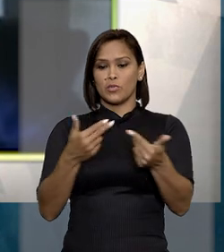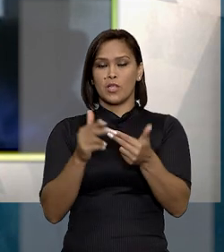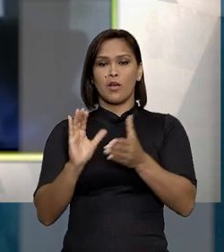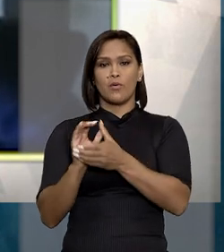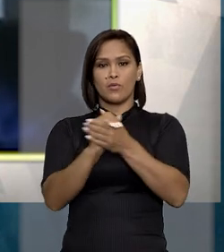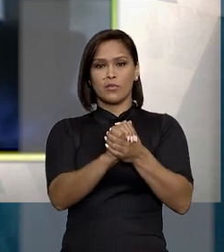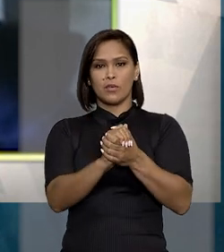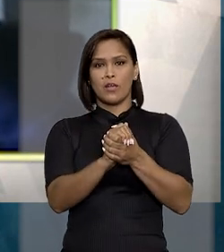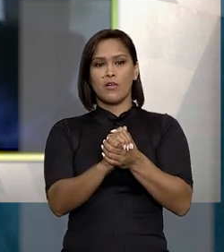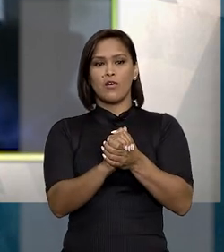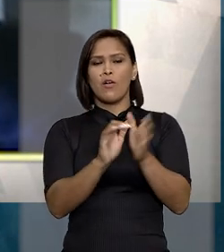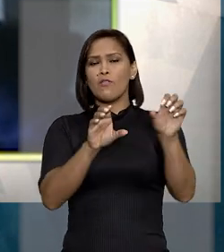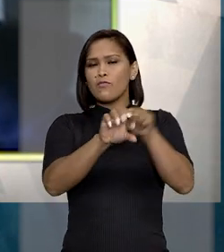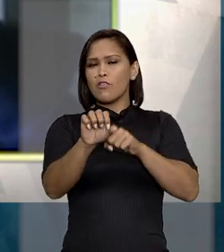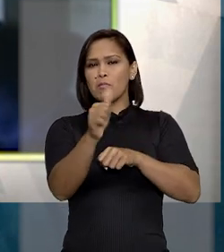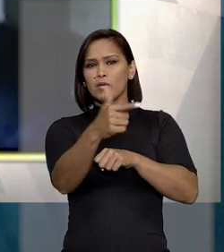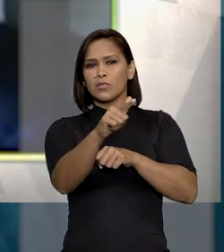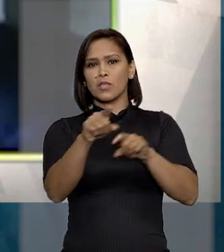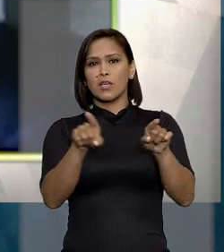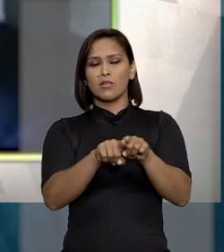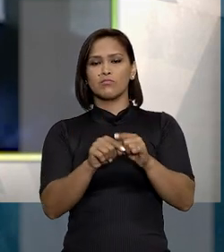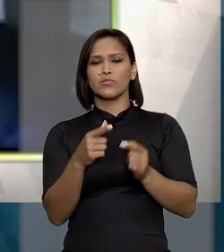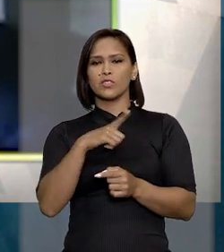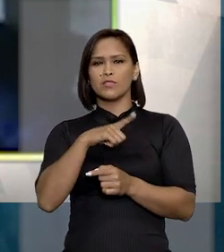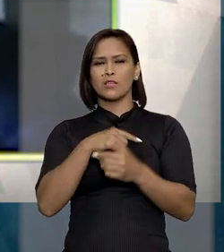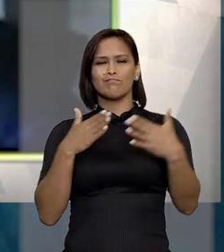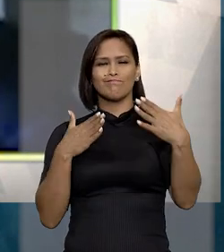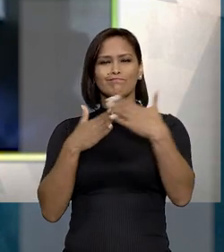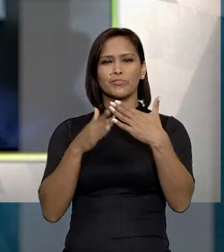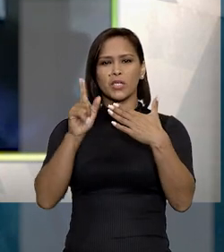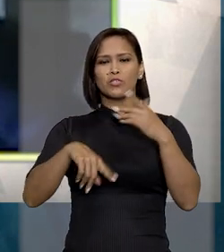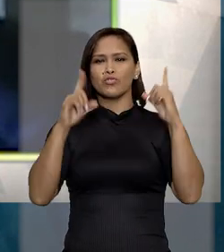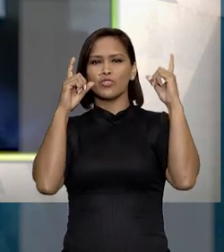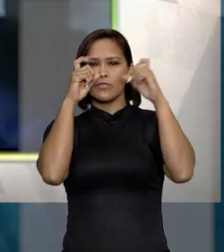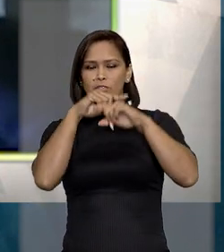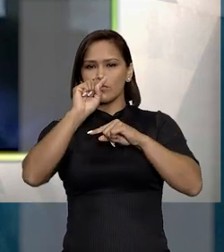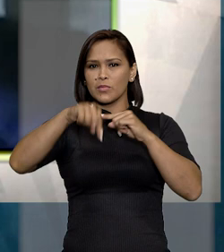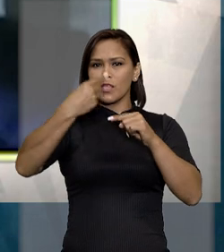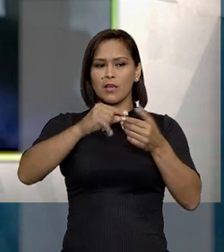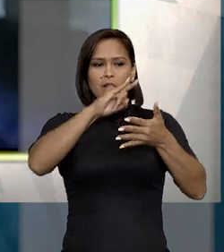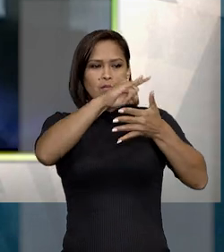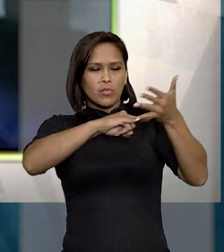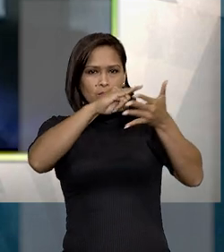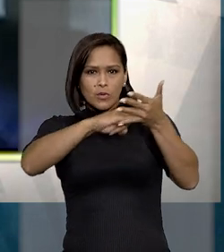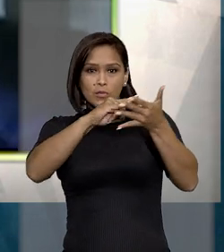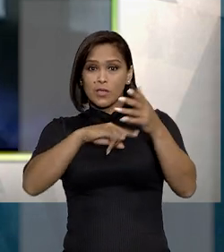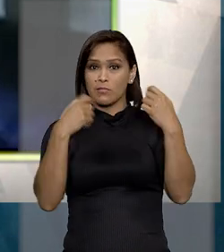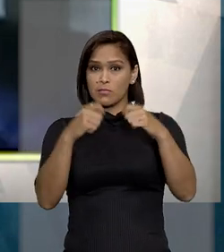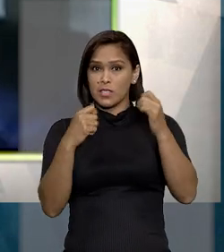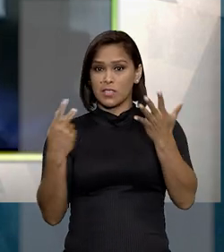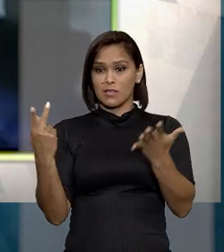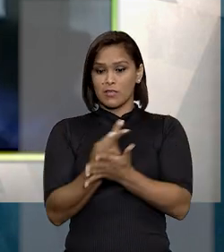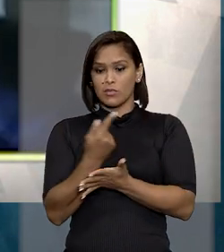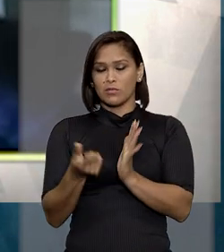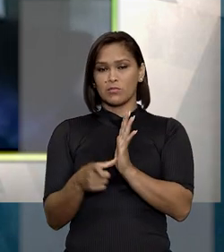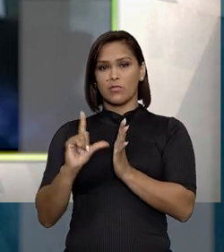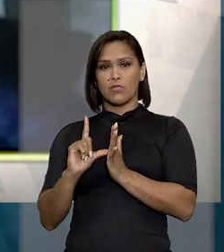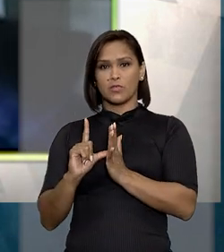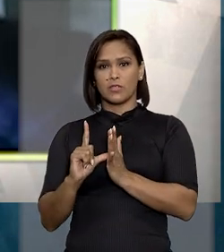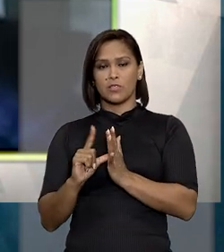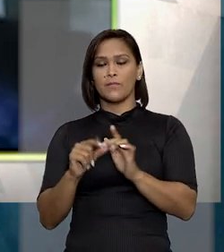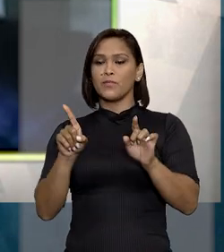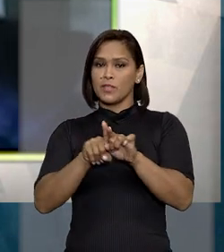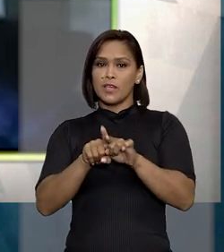regime de bens na União estável não formalizada, como se houvesse uma lacuna passível de posterior preenchimento com eficácia